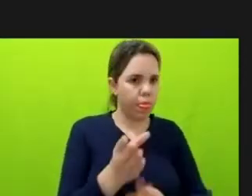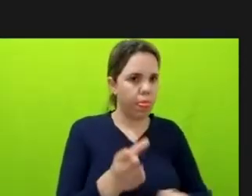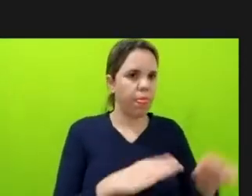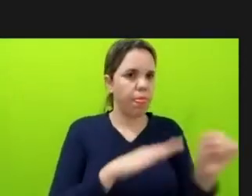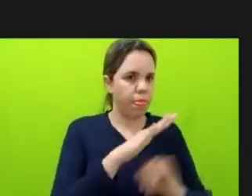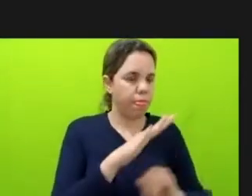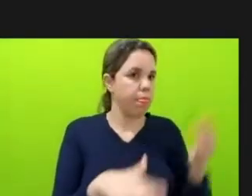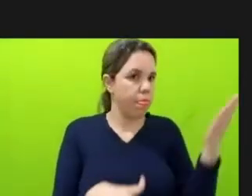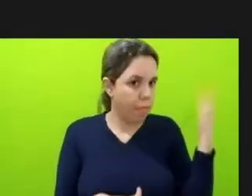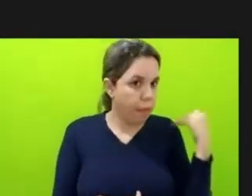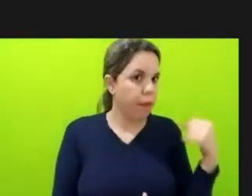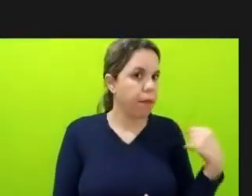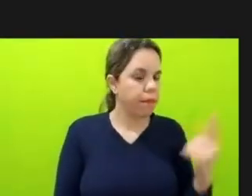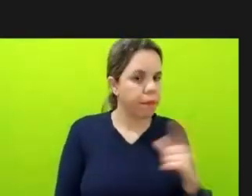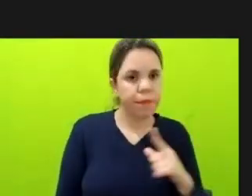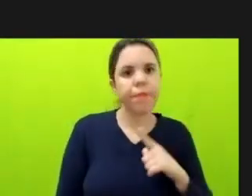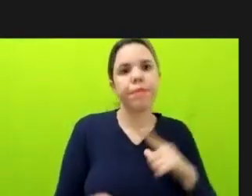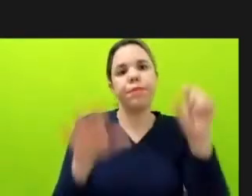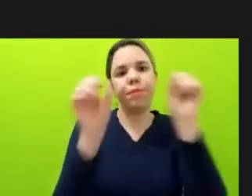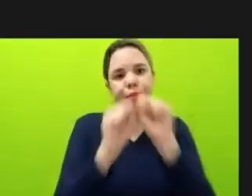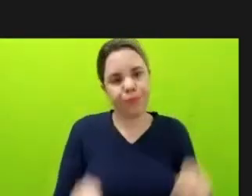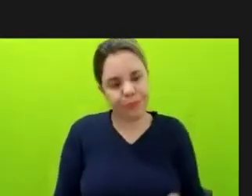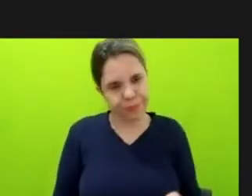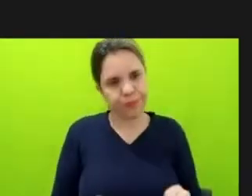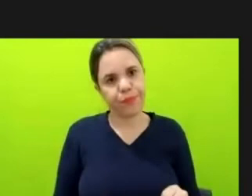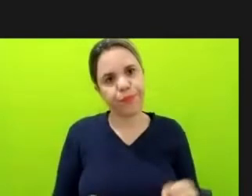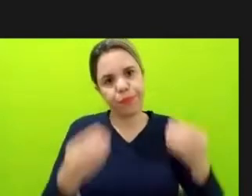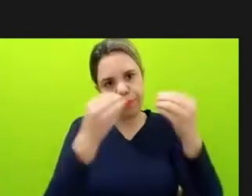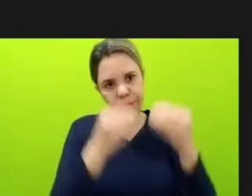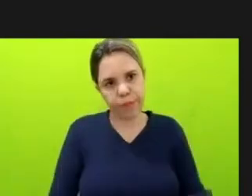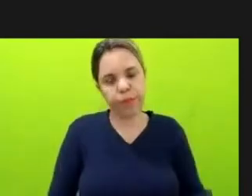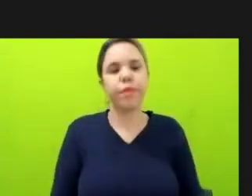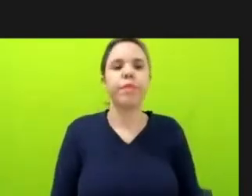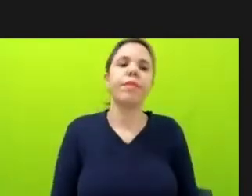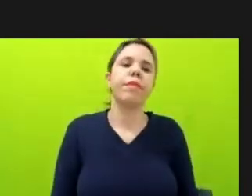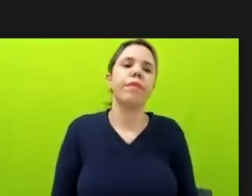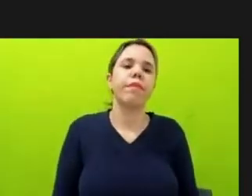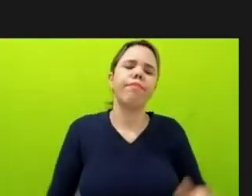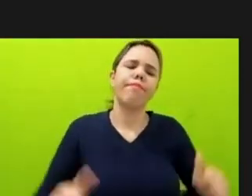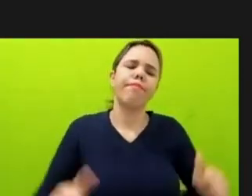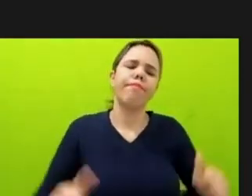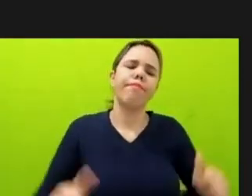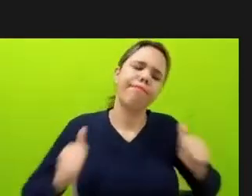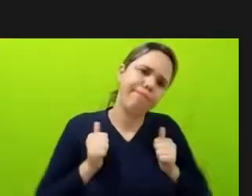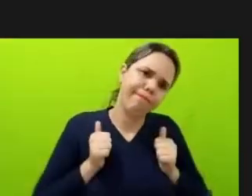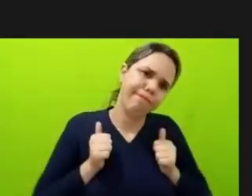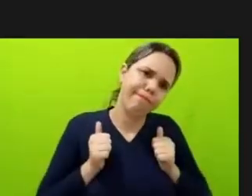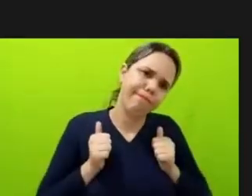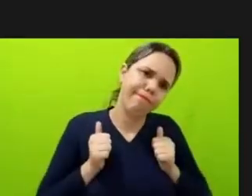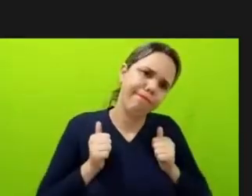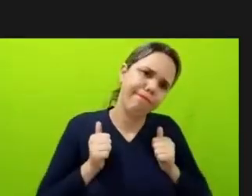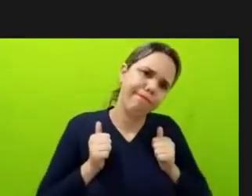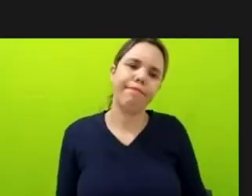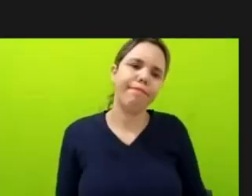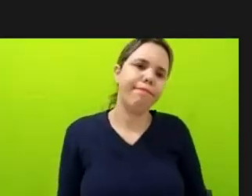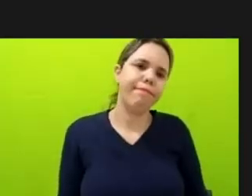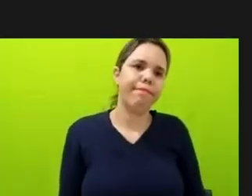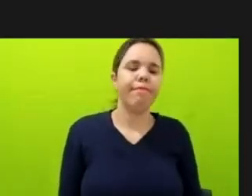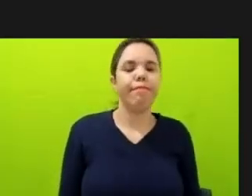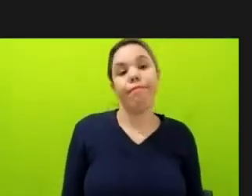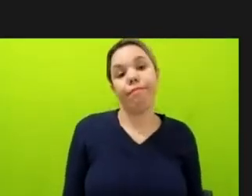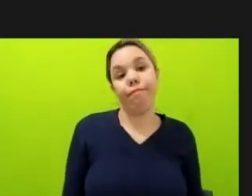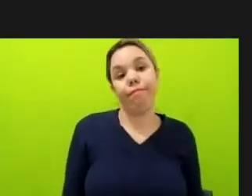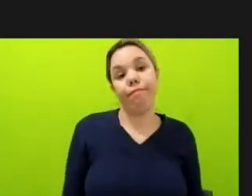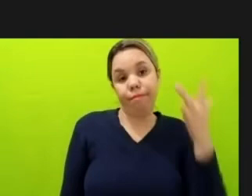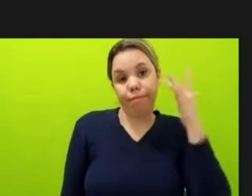sistema que nos empata, né? A gente está empacado nisso, a gente precisa mudar isso. Então, assim, eu acho que a resposta vai